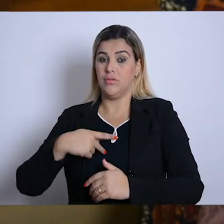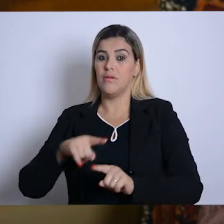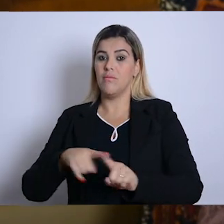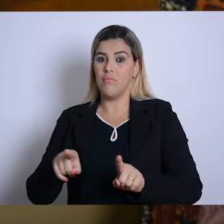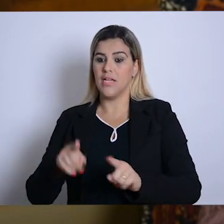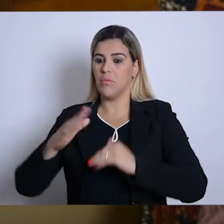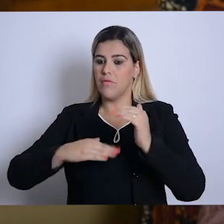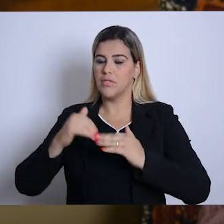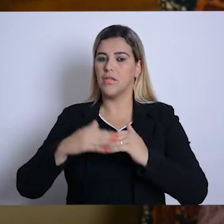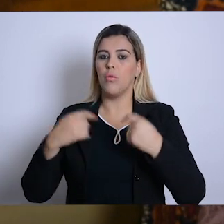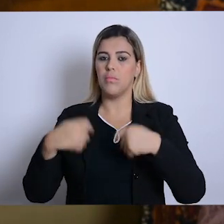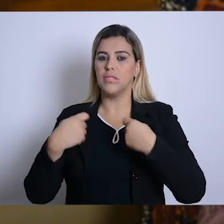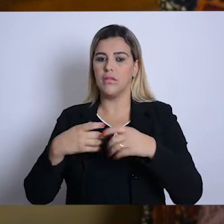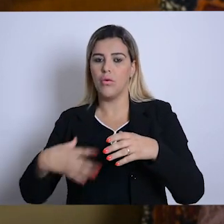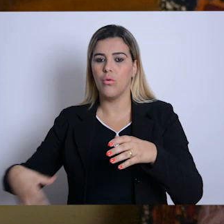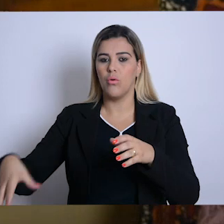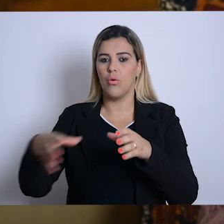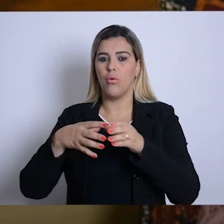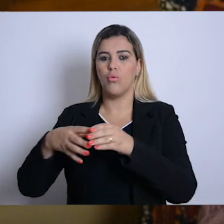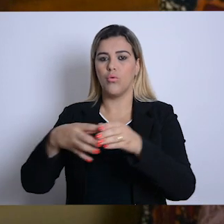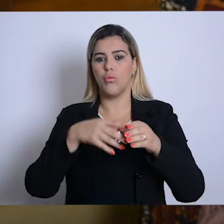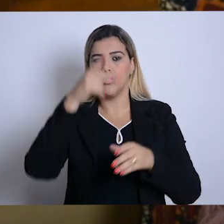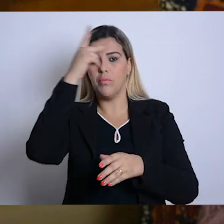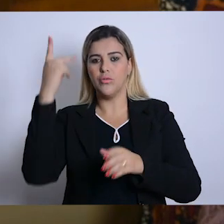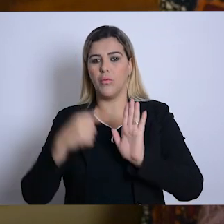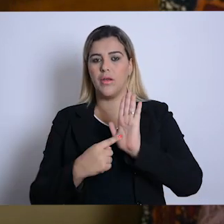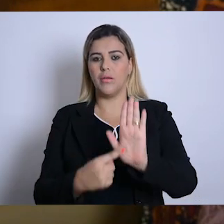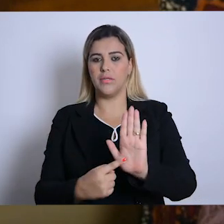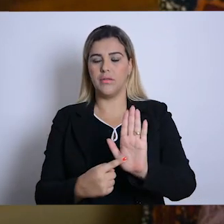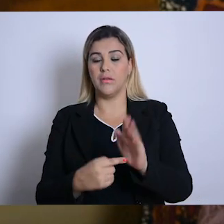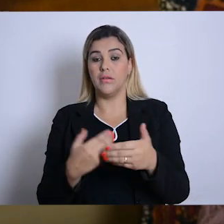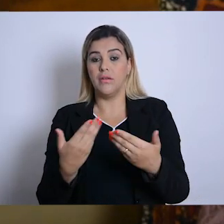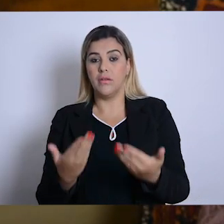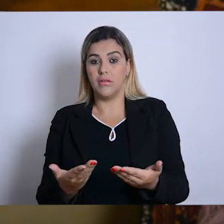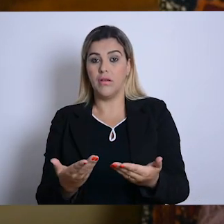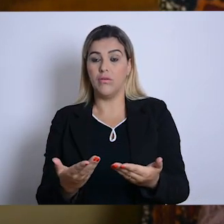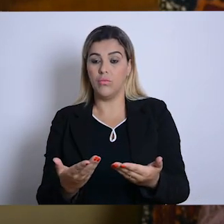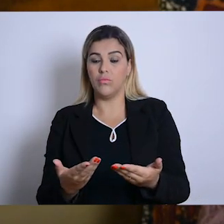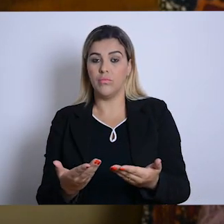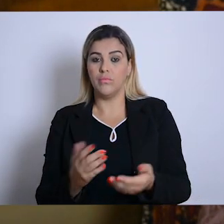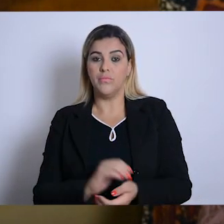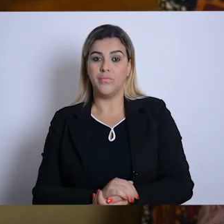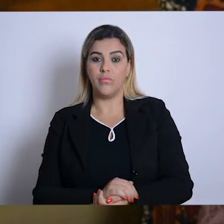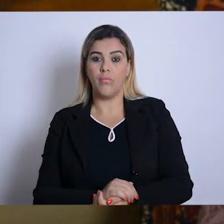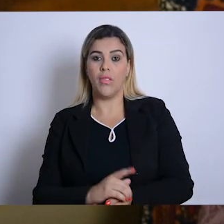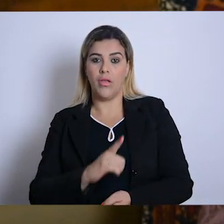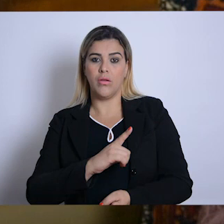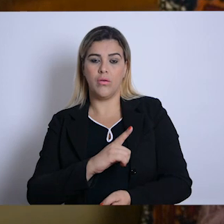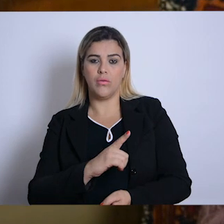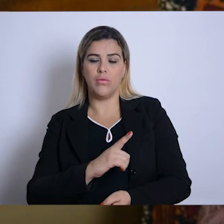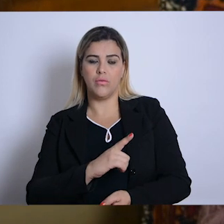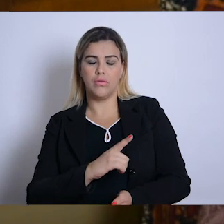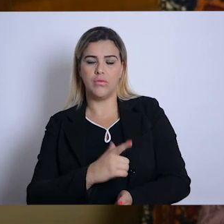bacana, mas uma profissão tem que ter um grupo que a represente. Então, em função disso, eu tive,